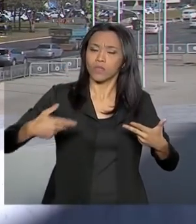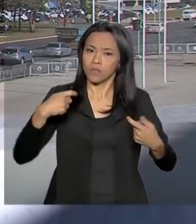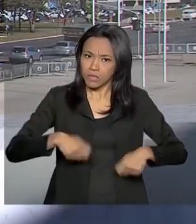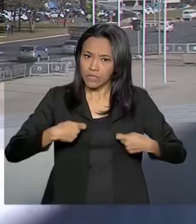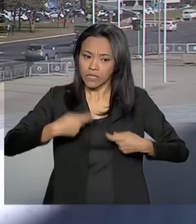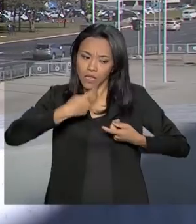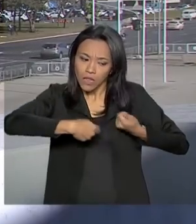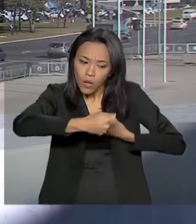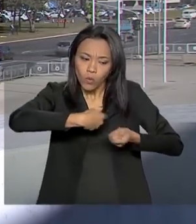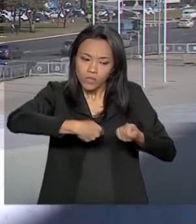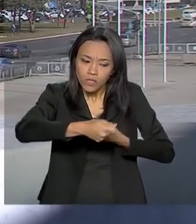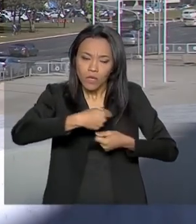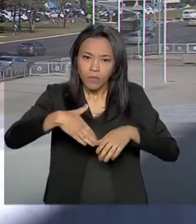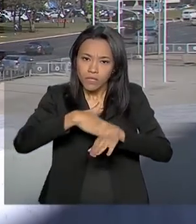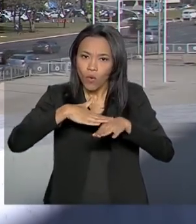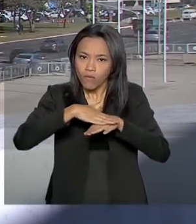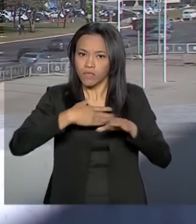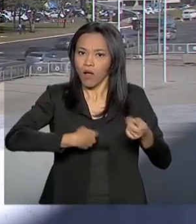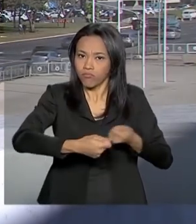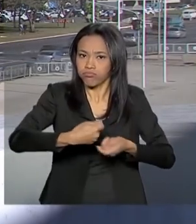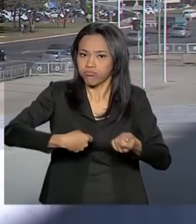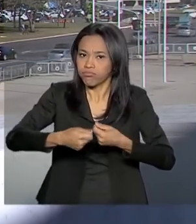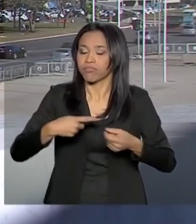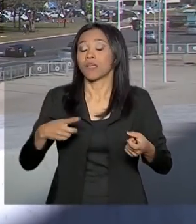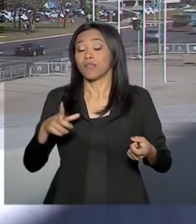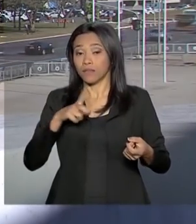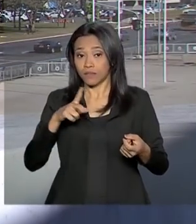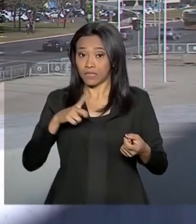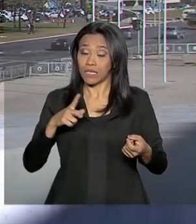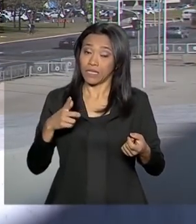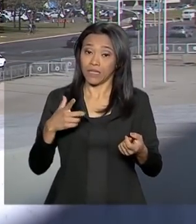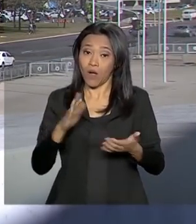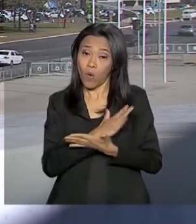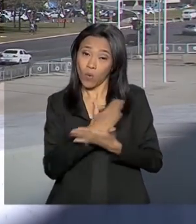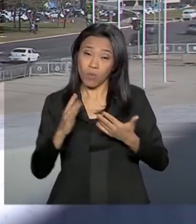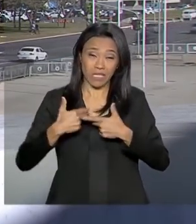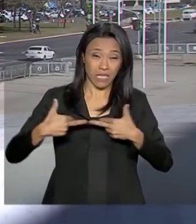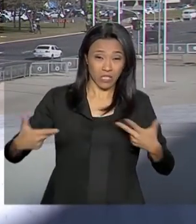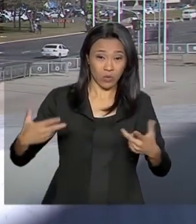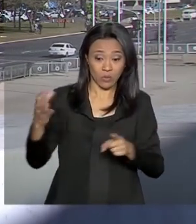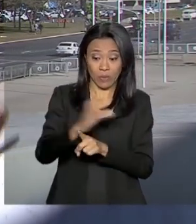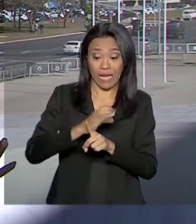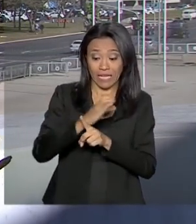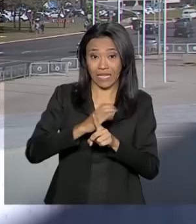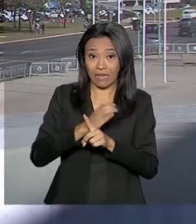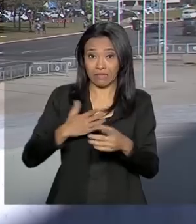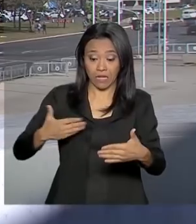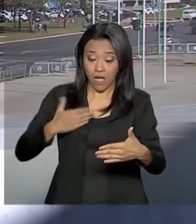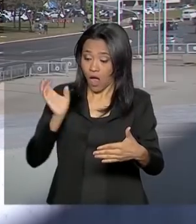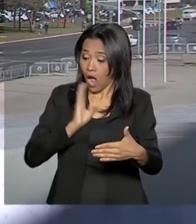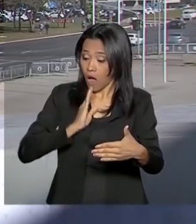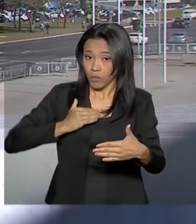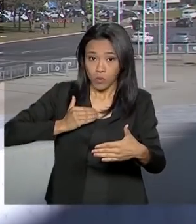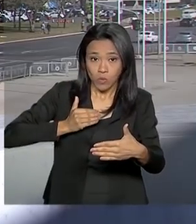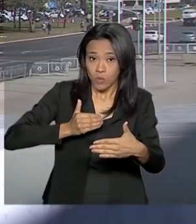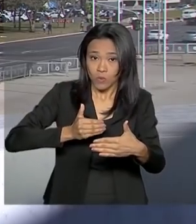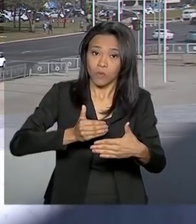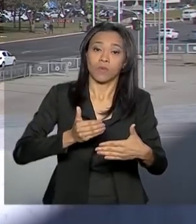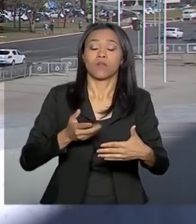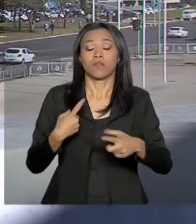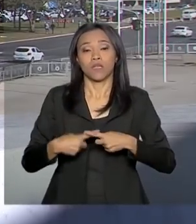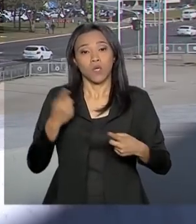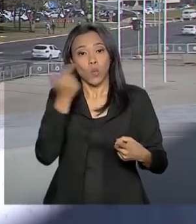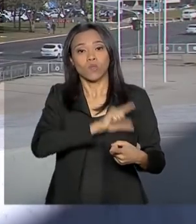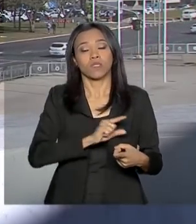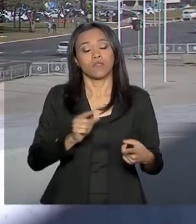últimos acontecimentos políticos ameaçam o calendário já definido. Por isso, existe ali uma corrida para blindar a Previdência e garantir que essa